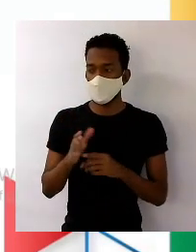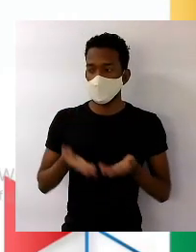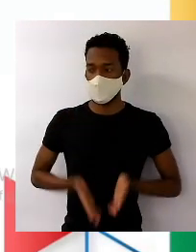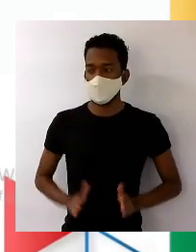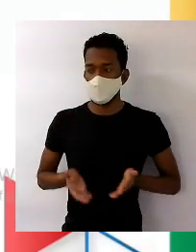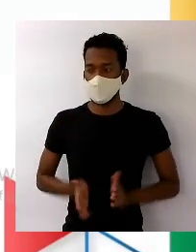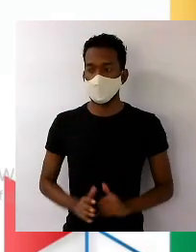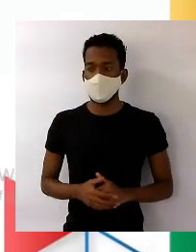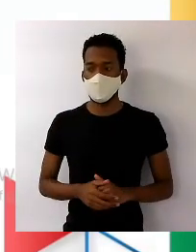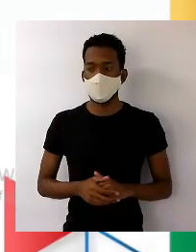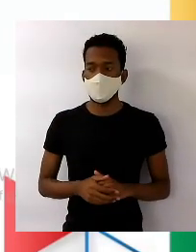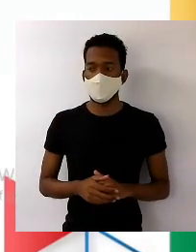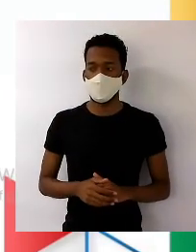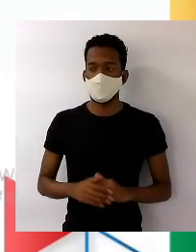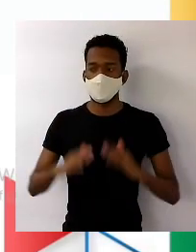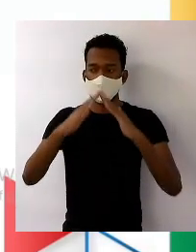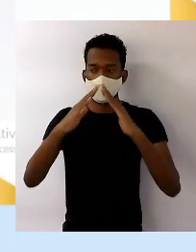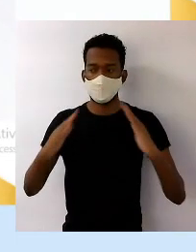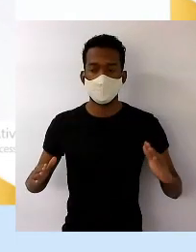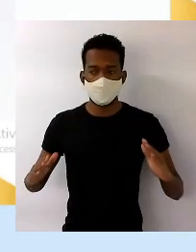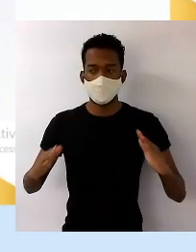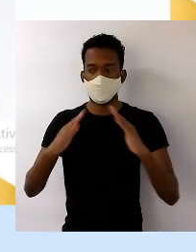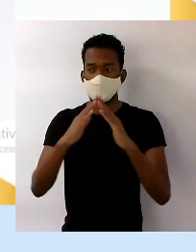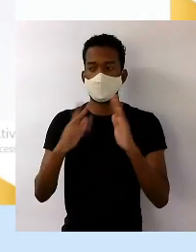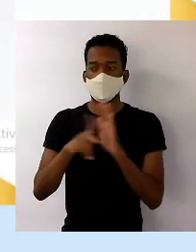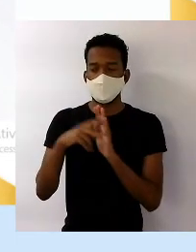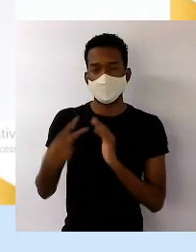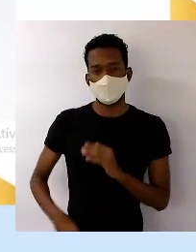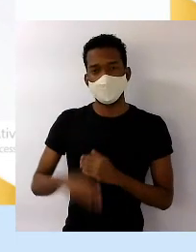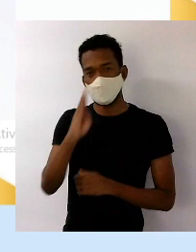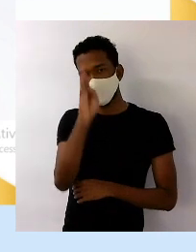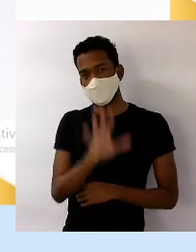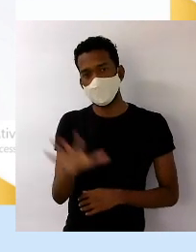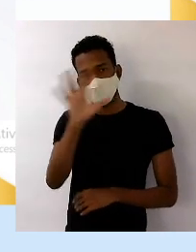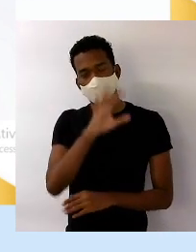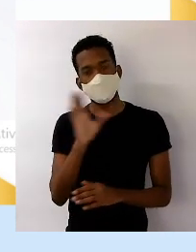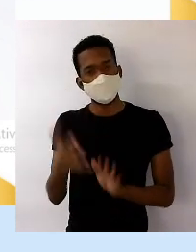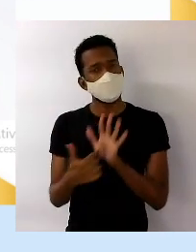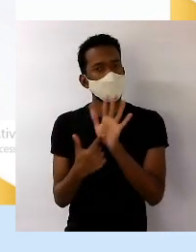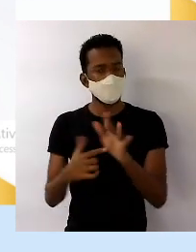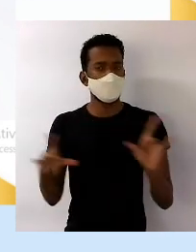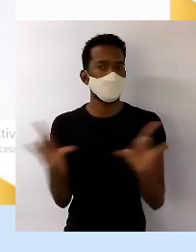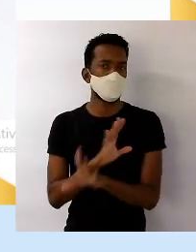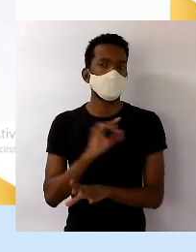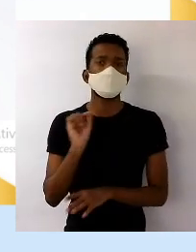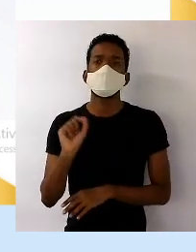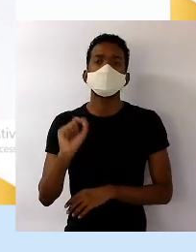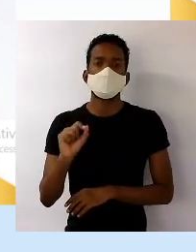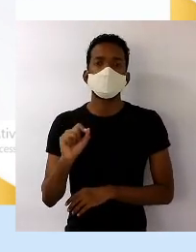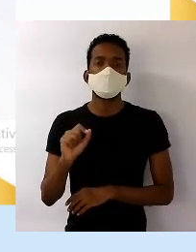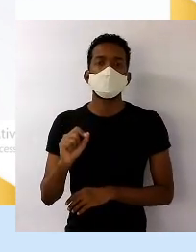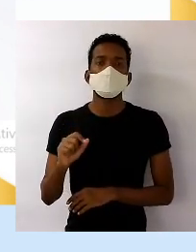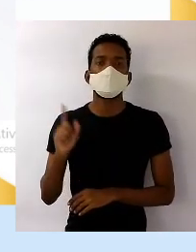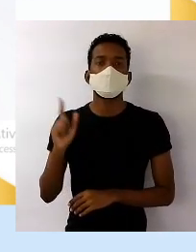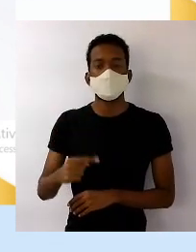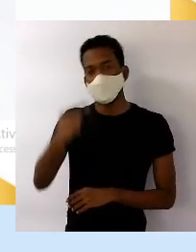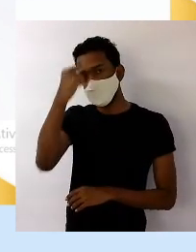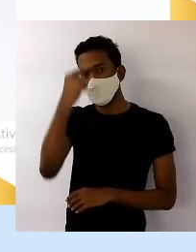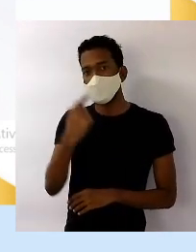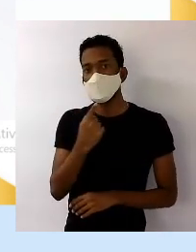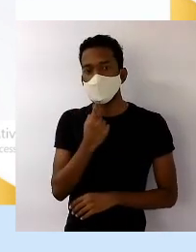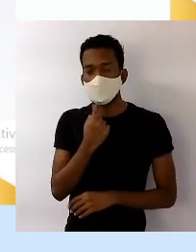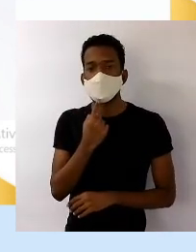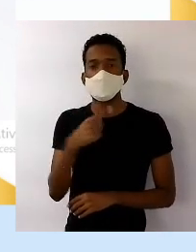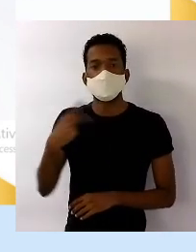A pirâmide etária da população brasileira indica o perfil demográfico do Brasil, do país,